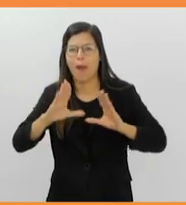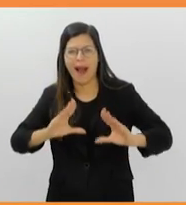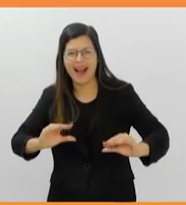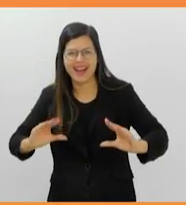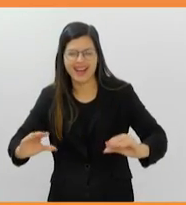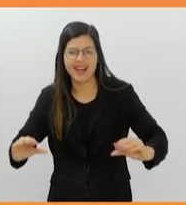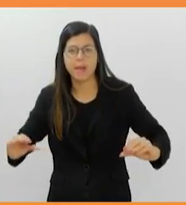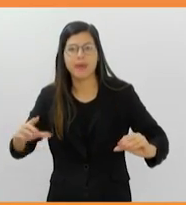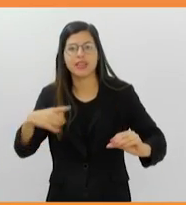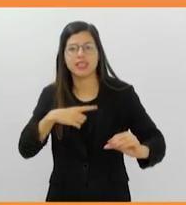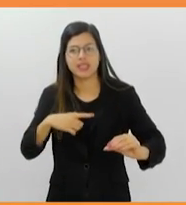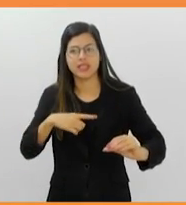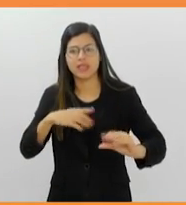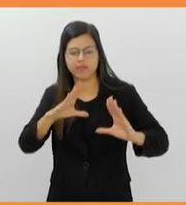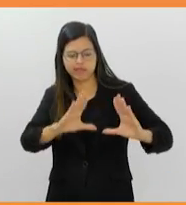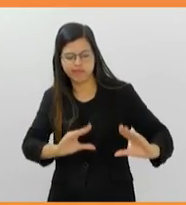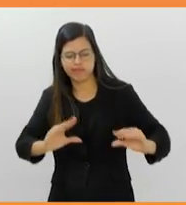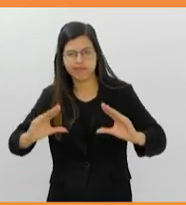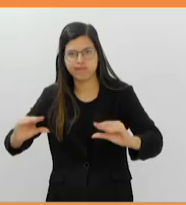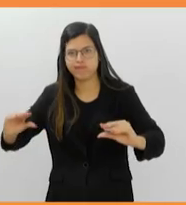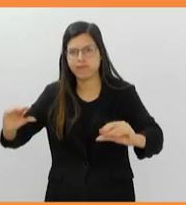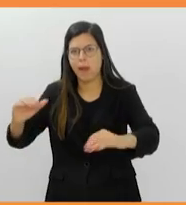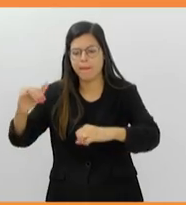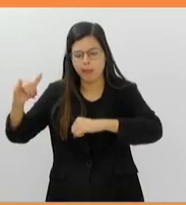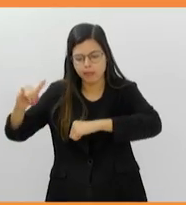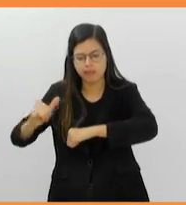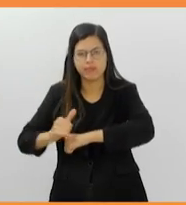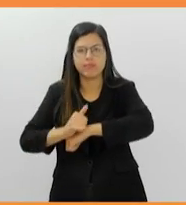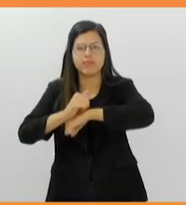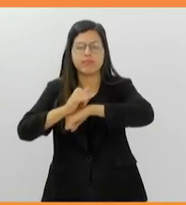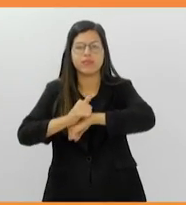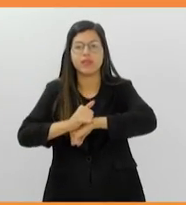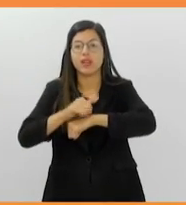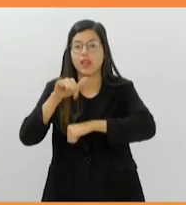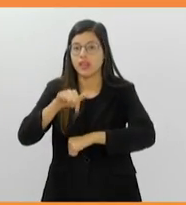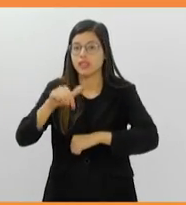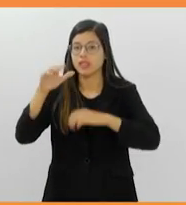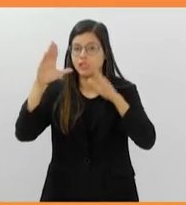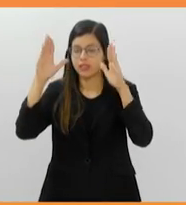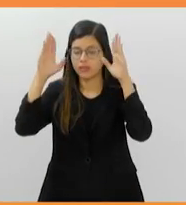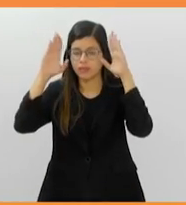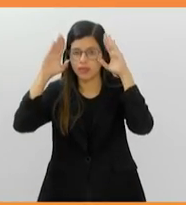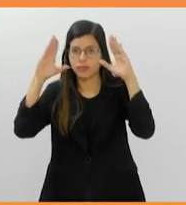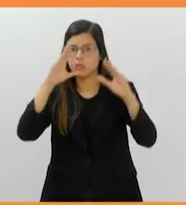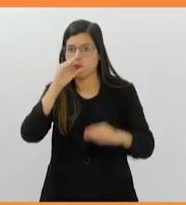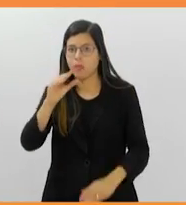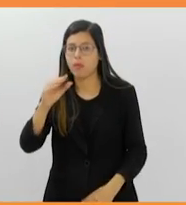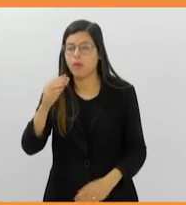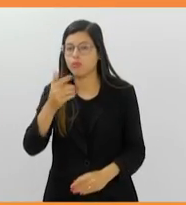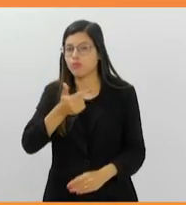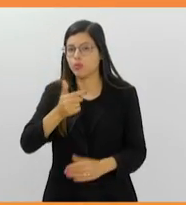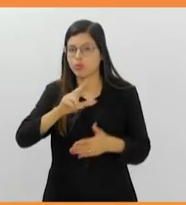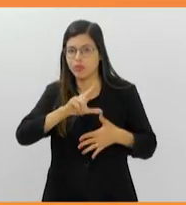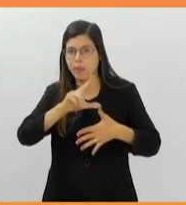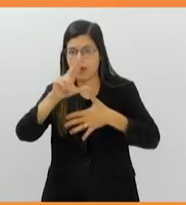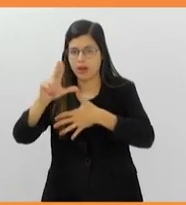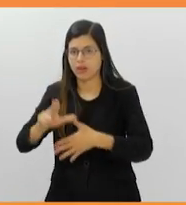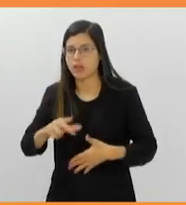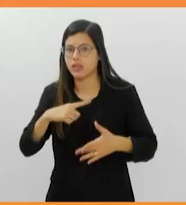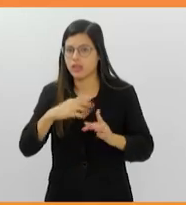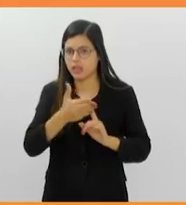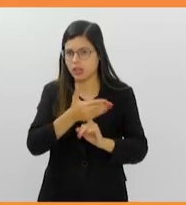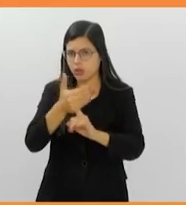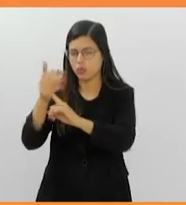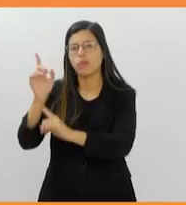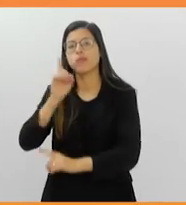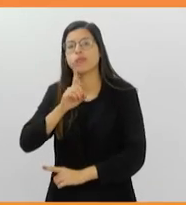preenchida com concreto espumoso. O Santos Dumont vai ser o segundo aeroporto da América Latina a contar com a tecnologia norte-americana, utilizada pelo